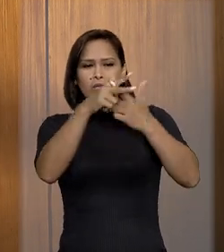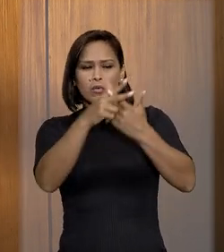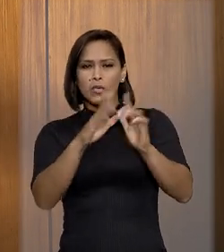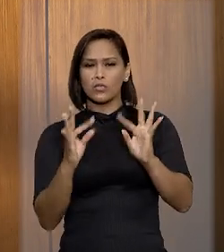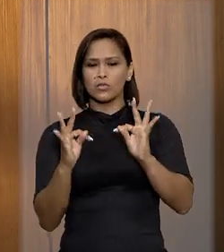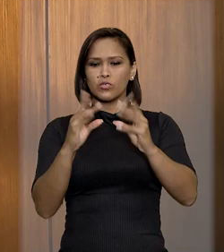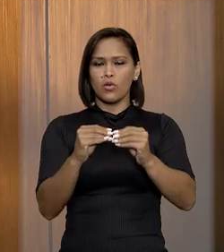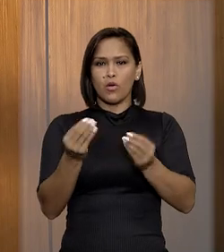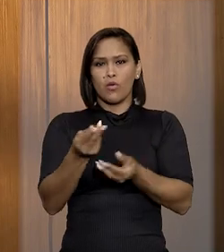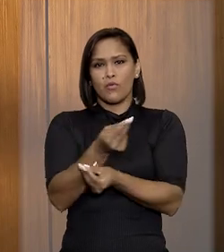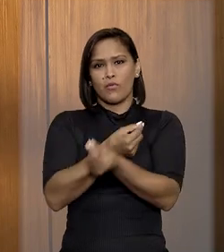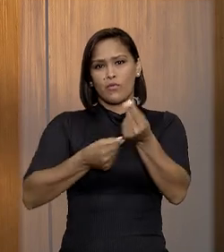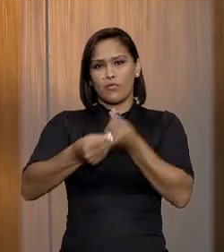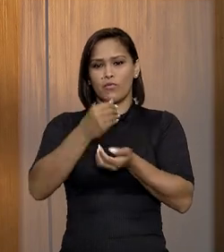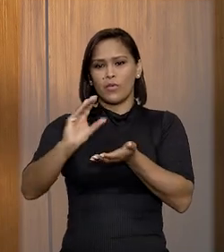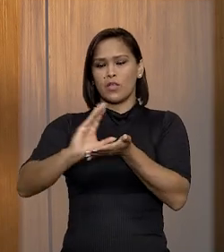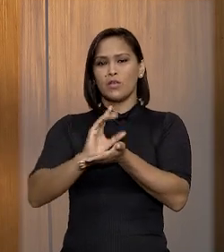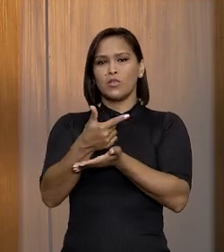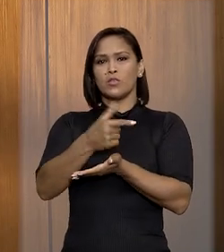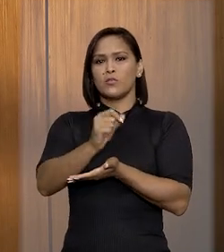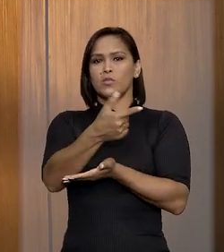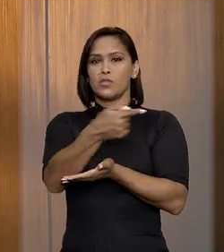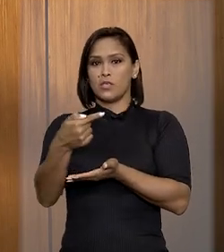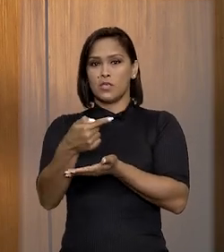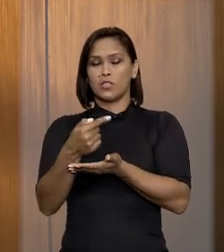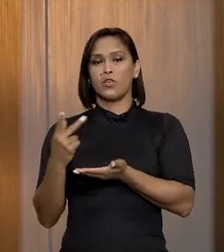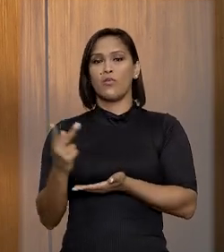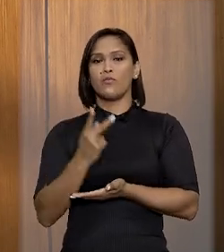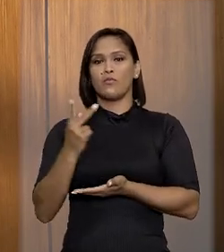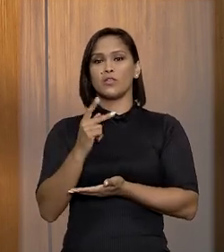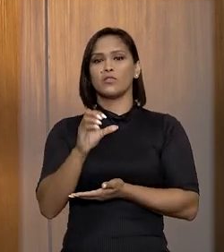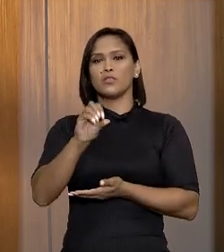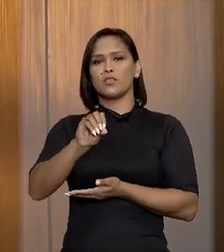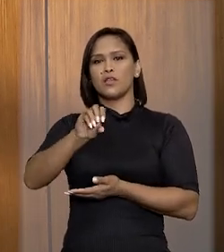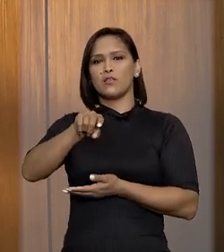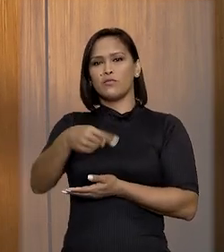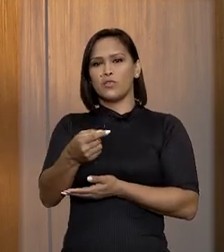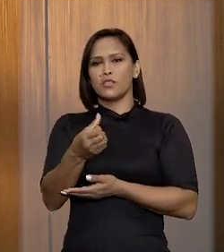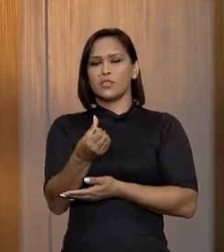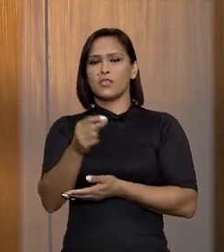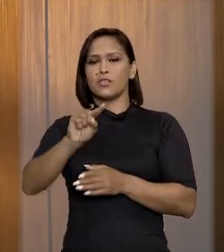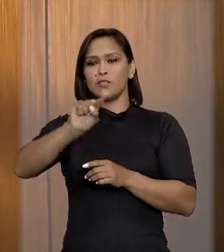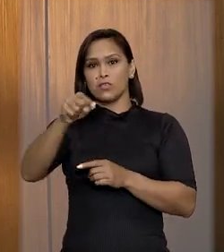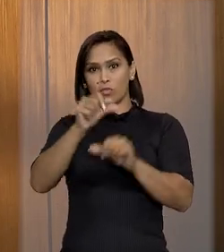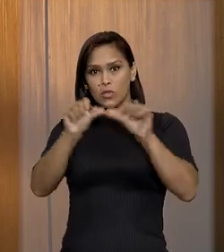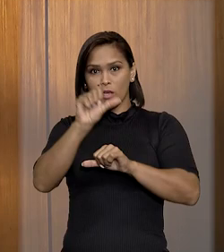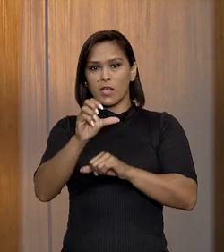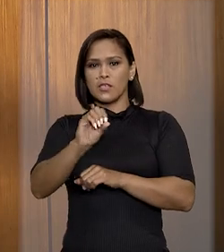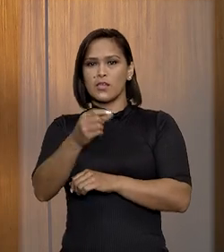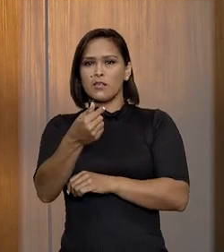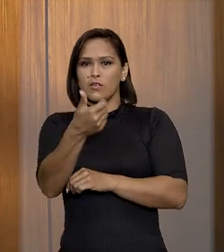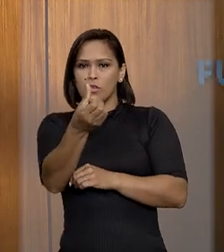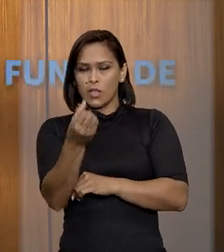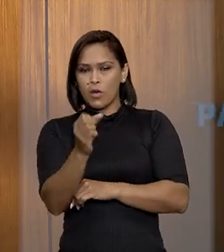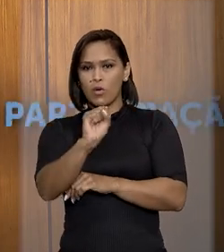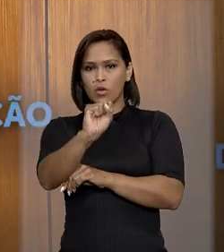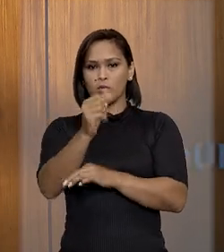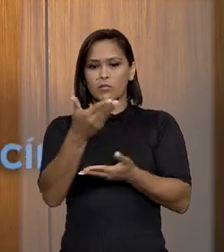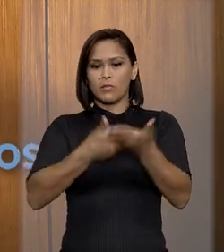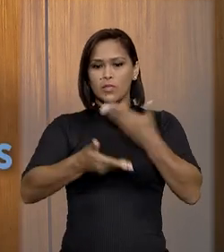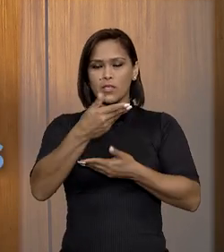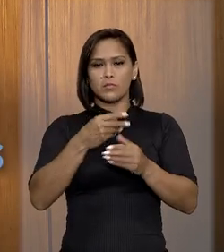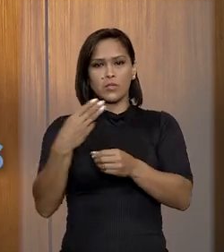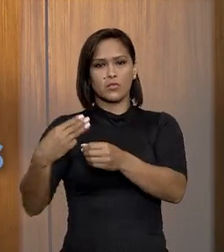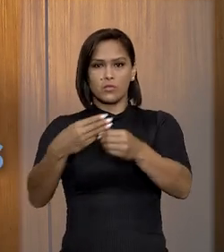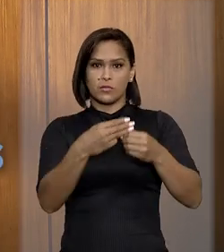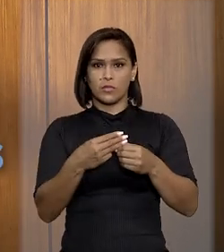direito à correção do coeficiente relativa à cota de 2007, no valor de 0,6 para 0,8 no Fundo de